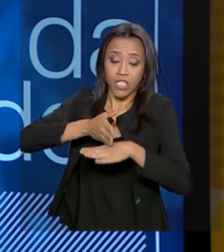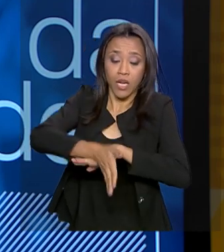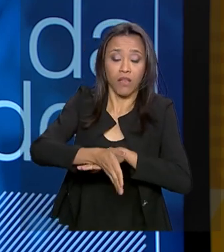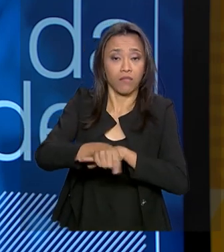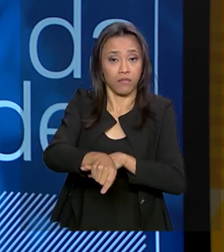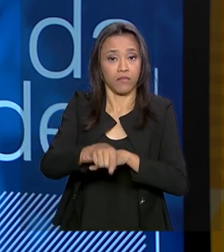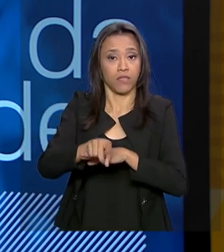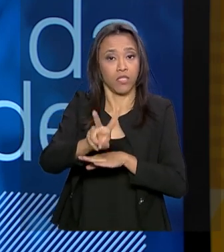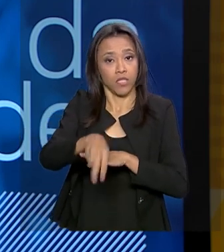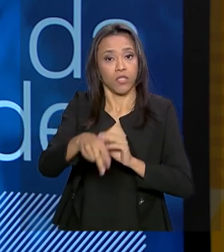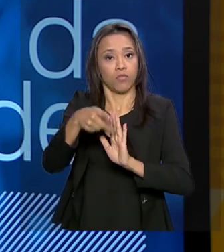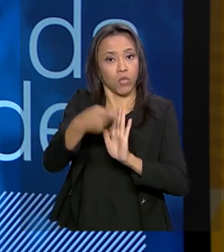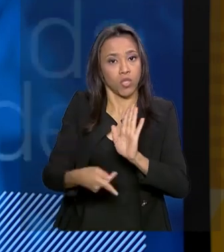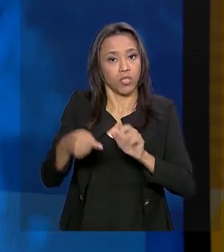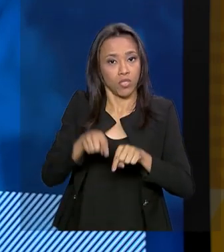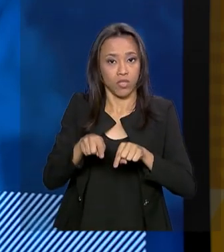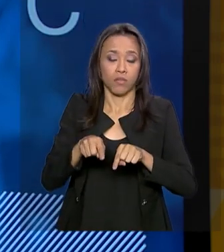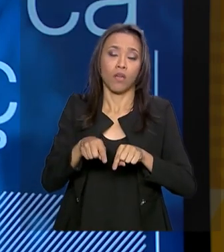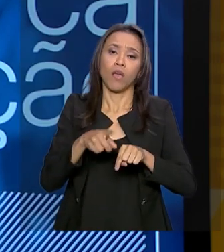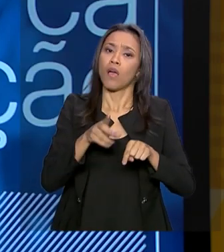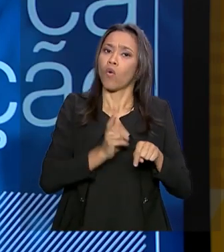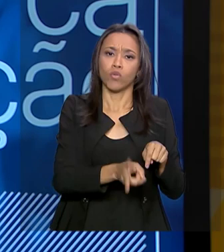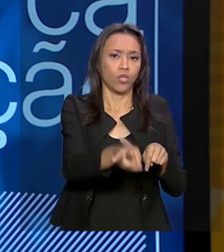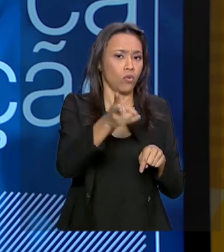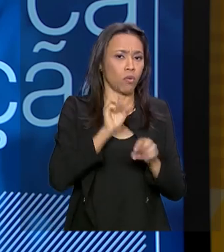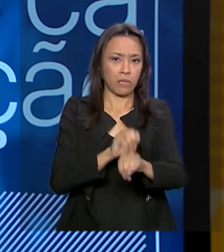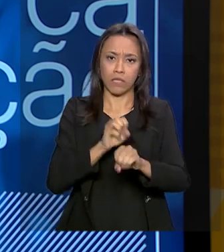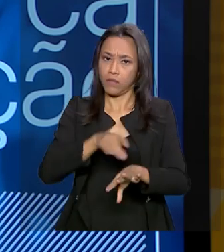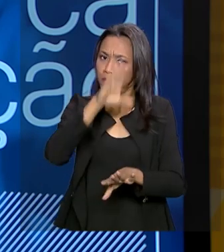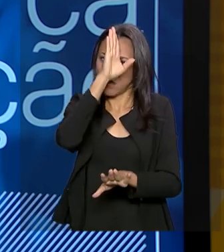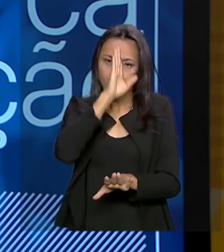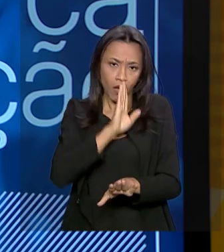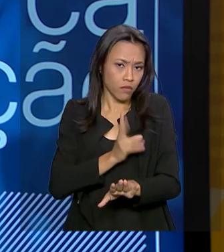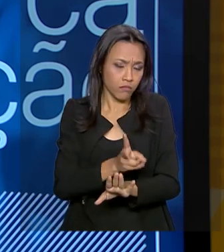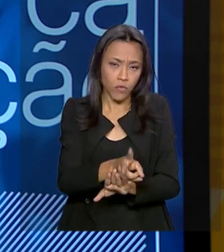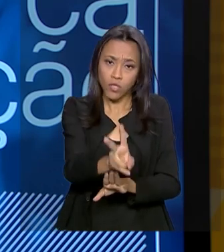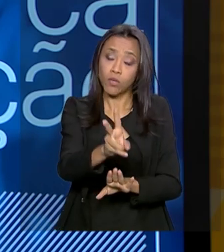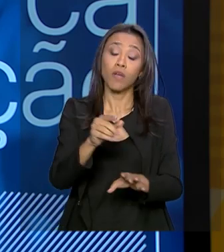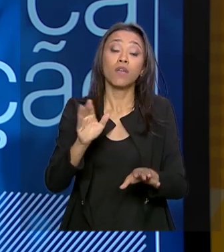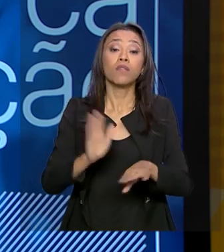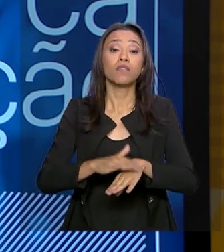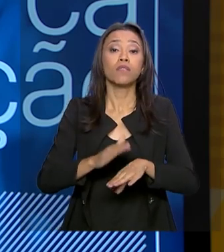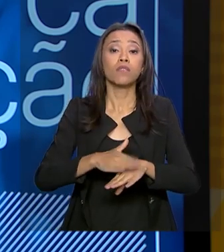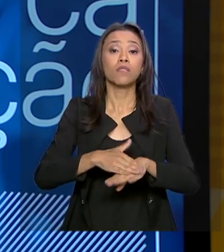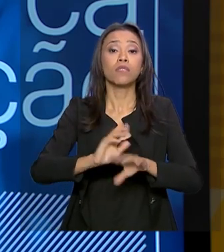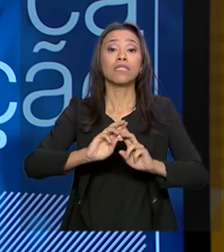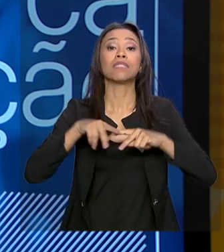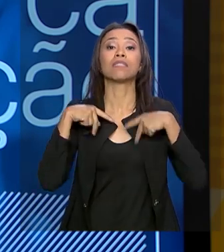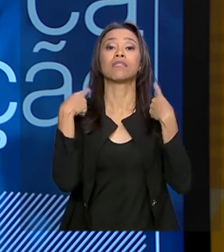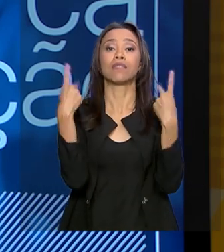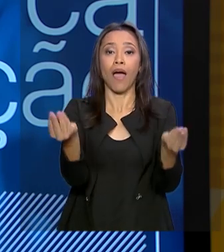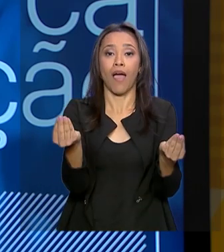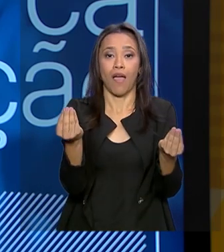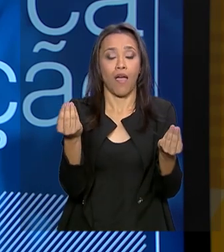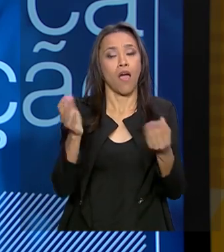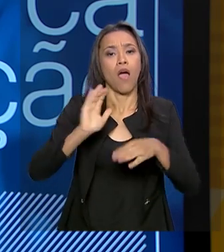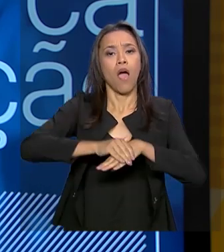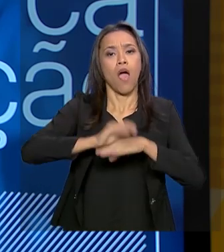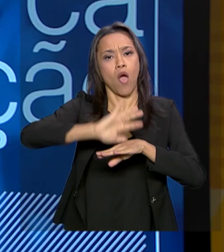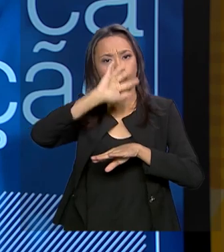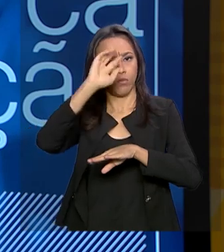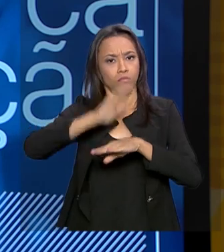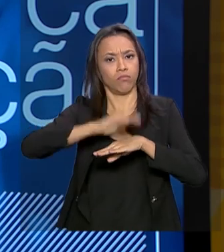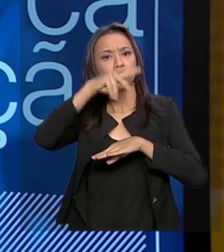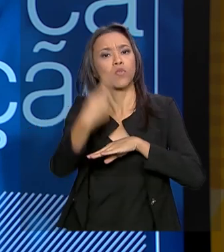A educação continua sendo gratuita, né? E, acima de tudo, a gente fortalece a autonomia das universidades. Então, não há que se falar em privatização.